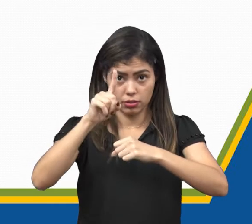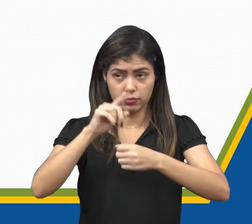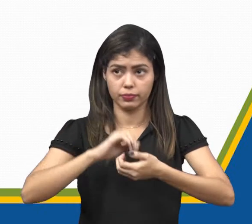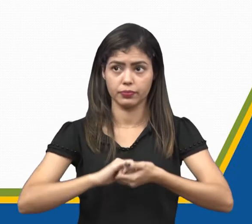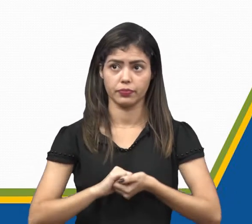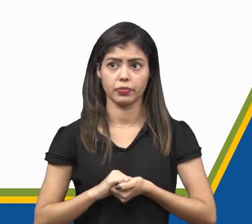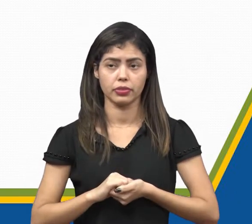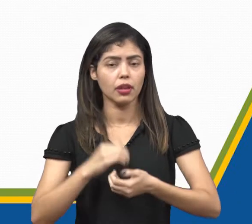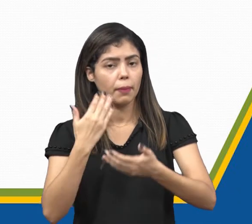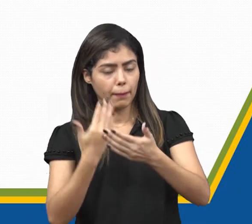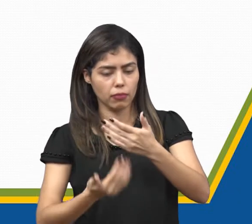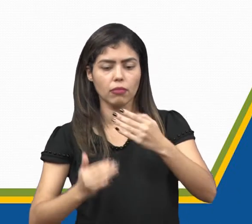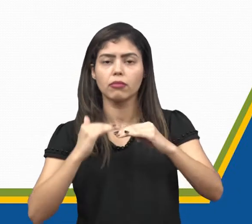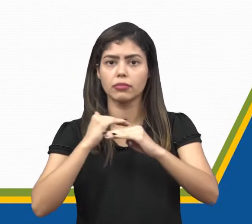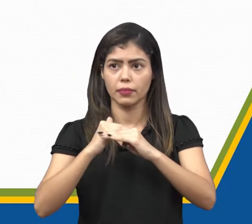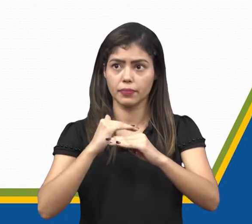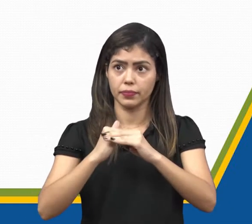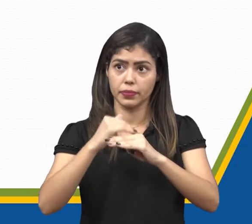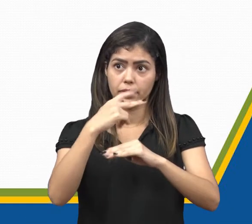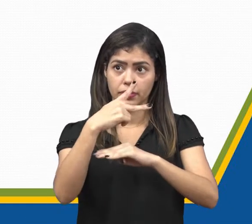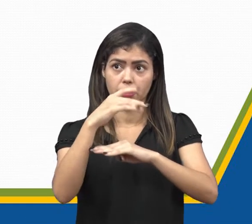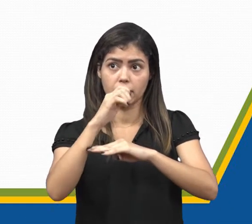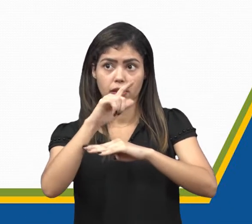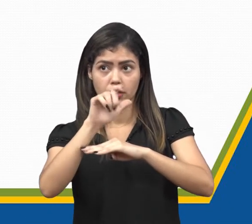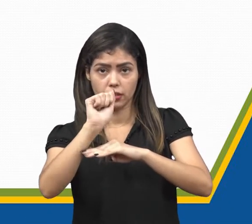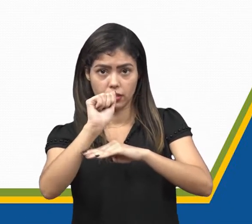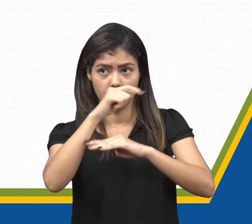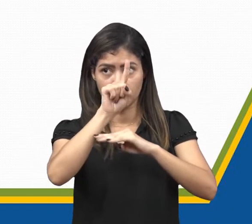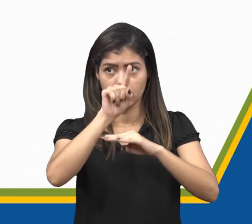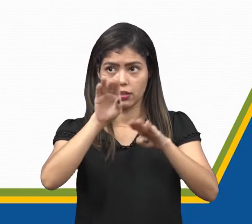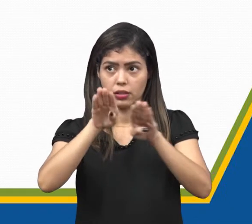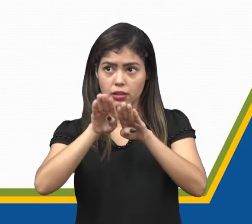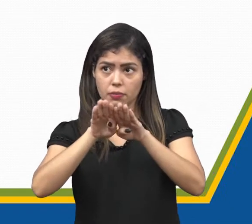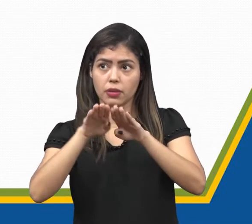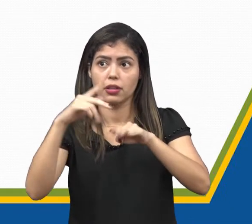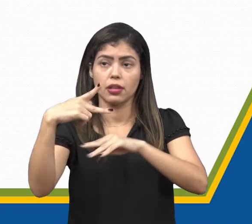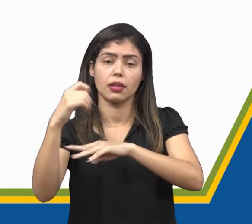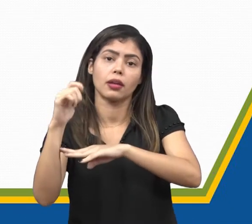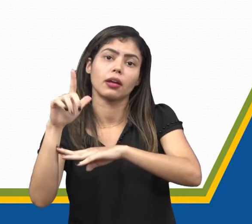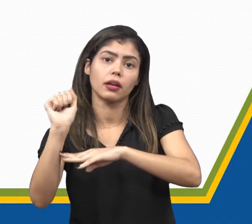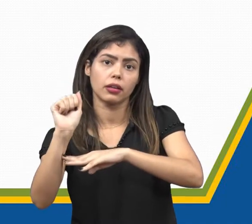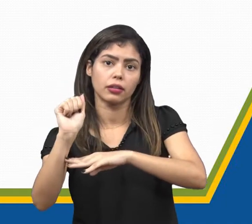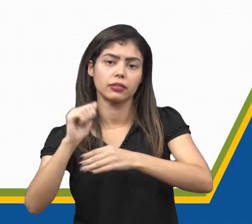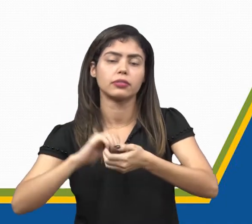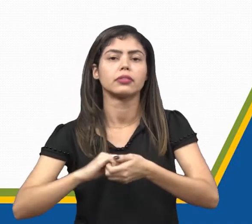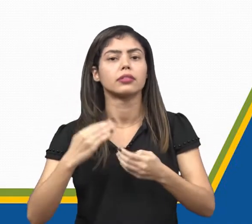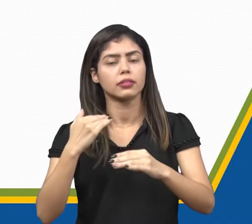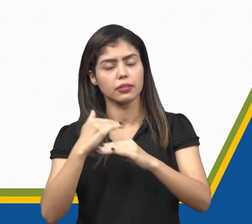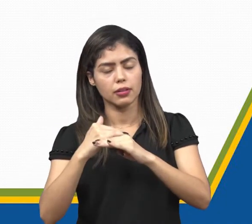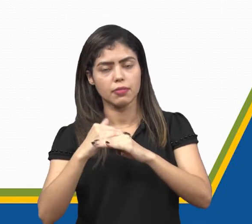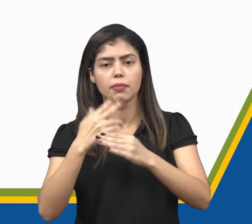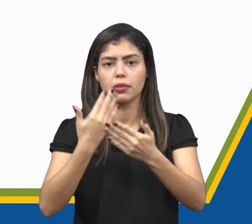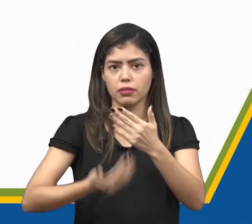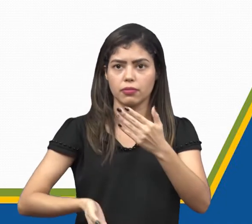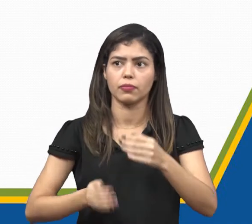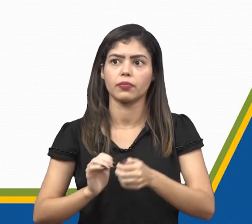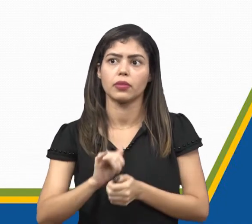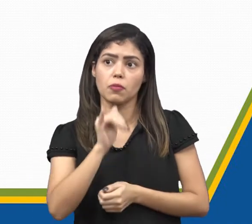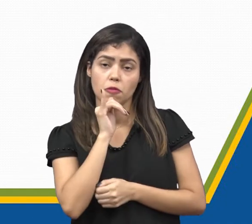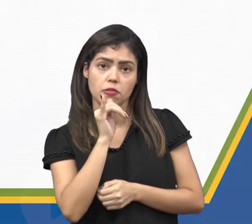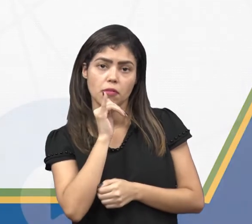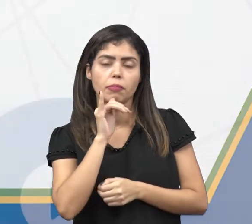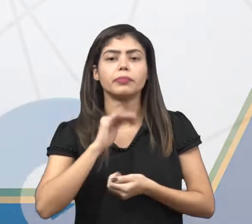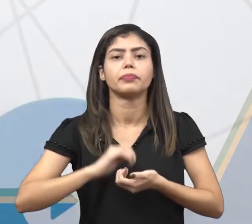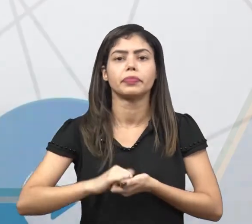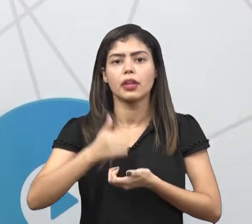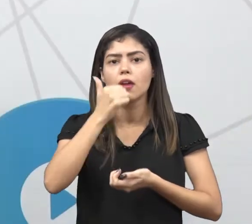Também perderam acento pela do verbo pelar e pela preposição. Eu posso dizer assim, minha